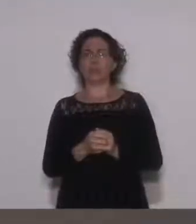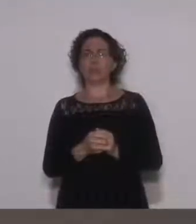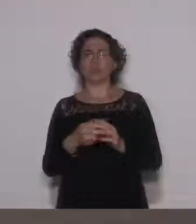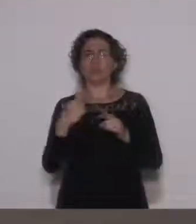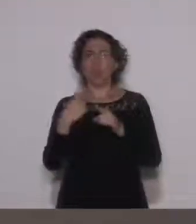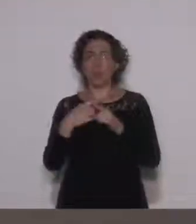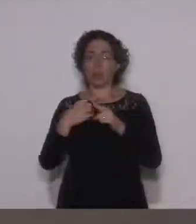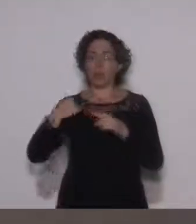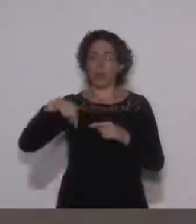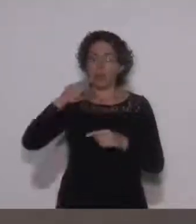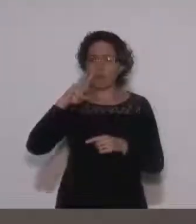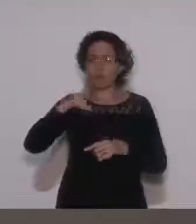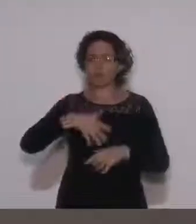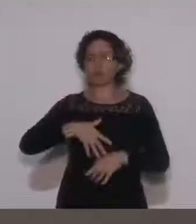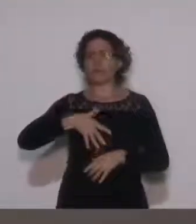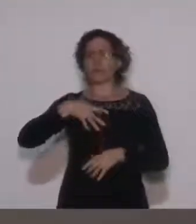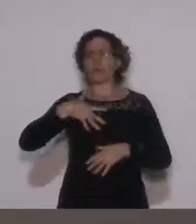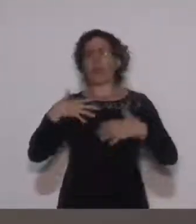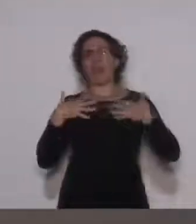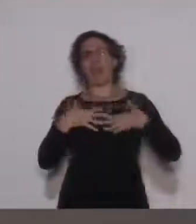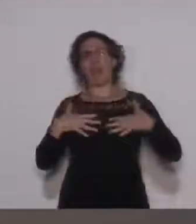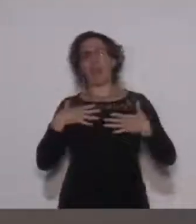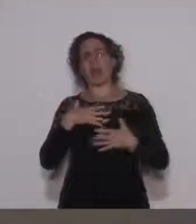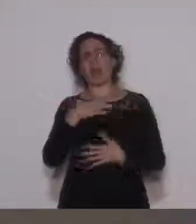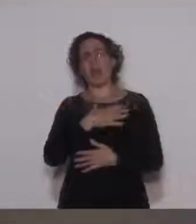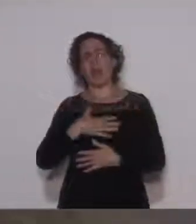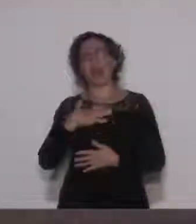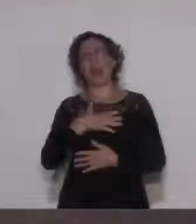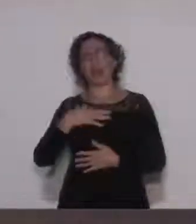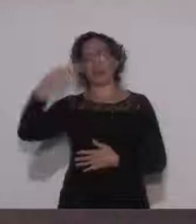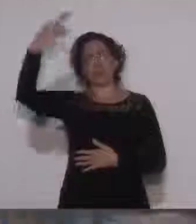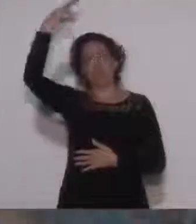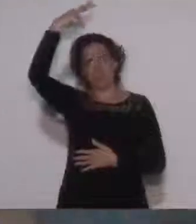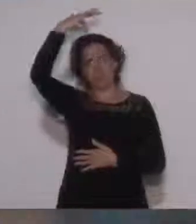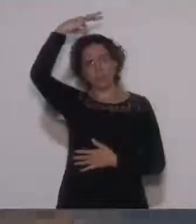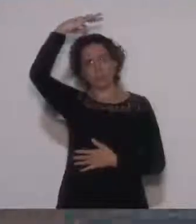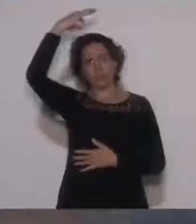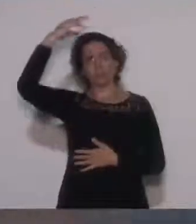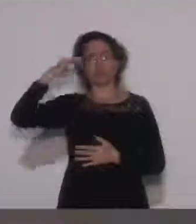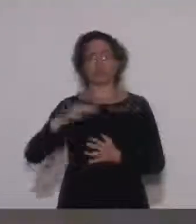nos alegra muito, principalmente nos alegra espiritualmente.